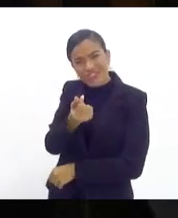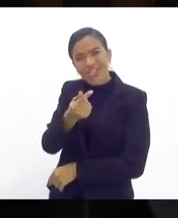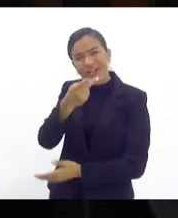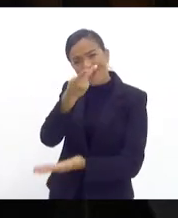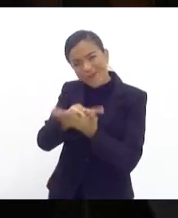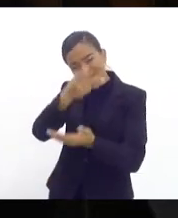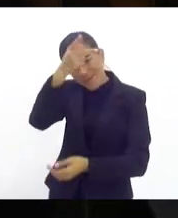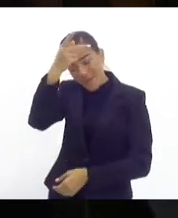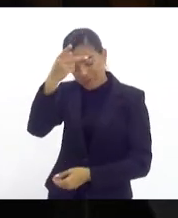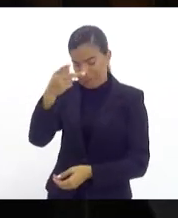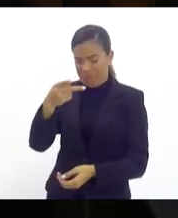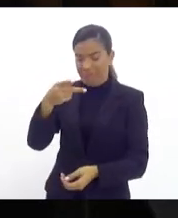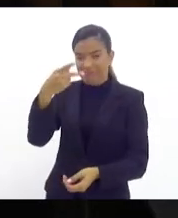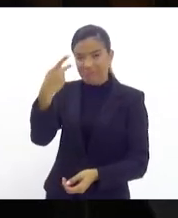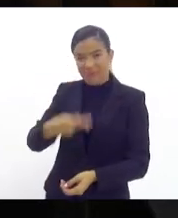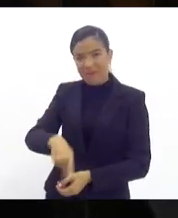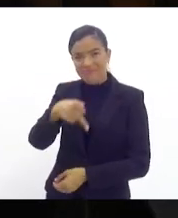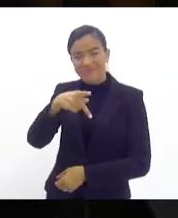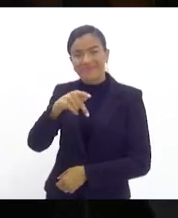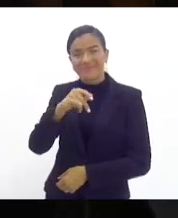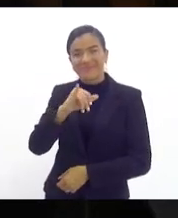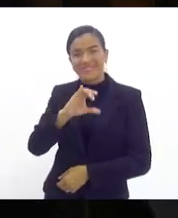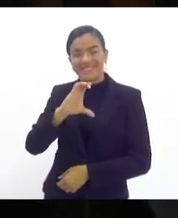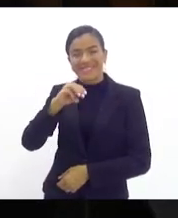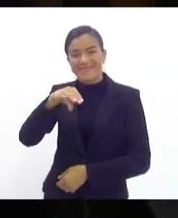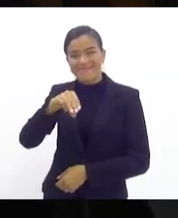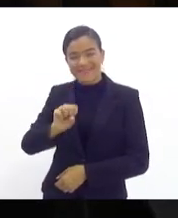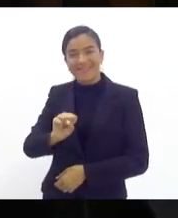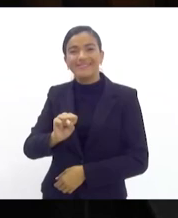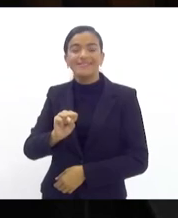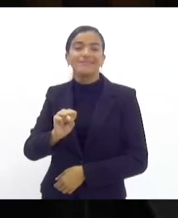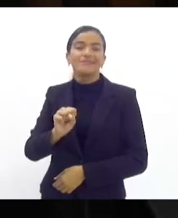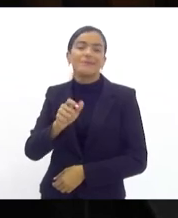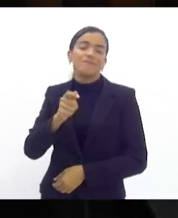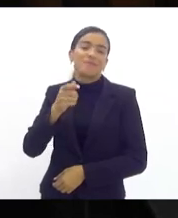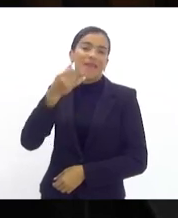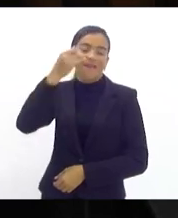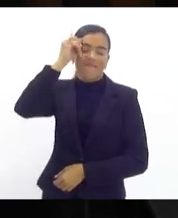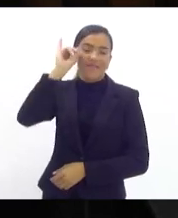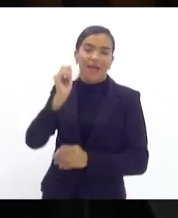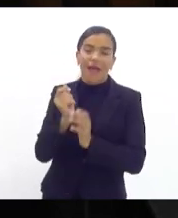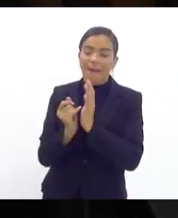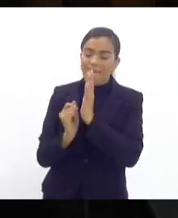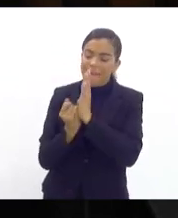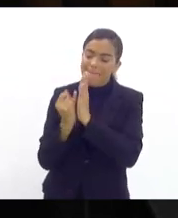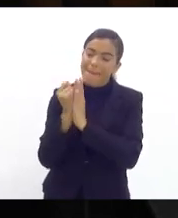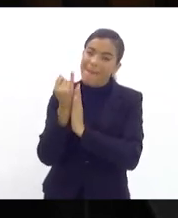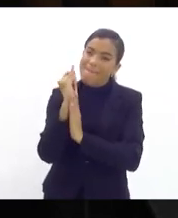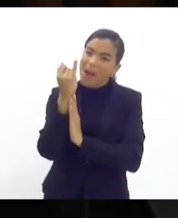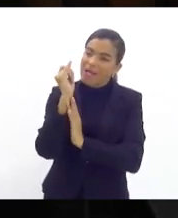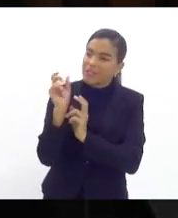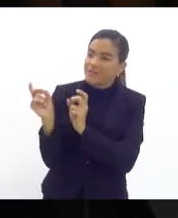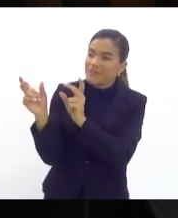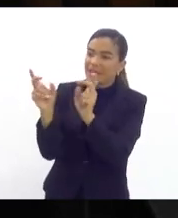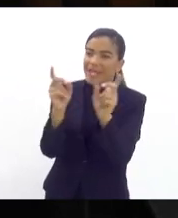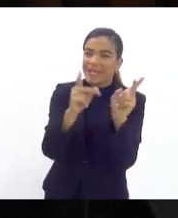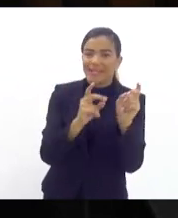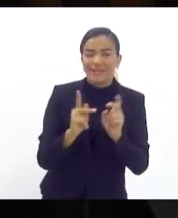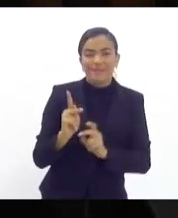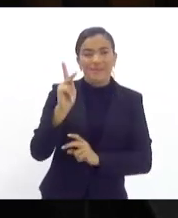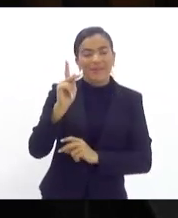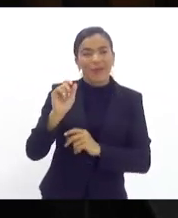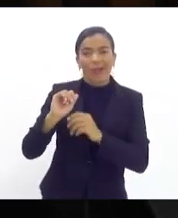o dinheiro do ICMS de não ter alíquota sobre exportação, regulamentando o artigo da